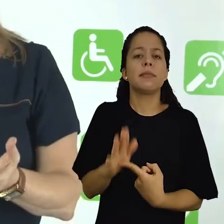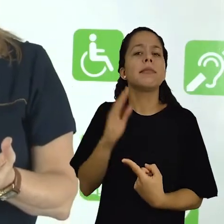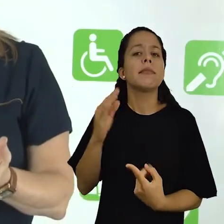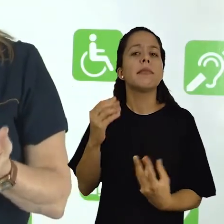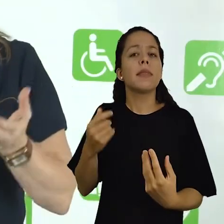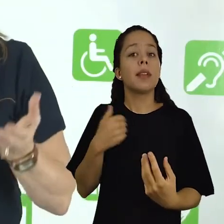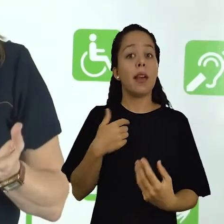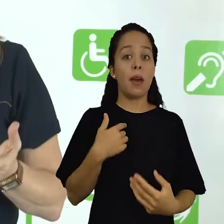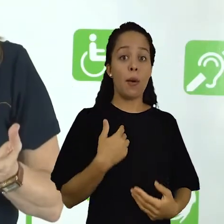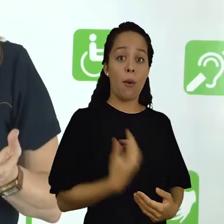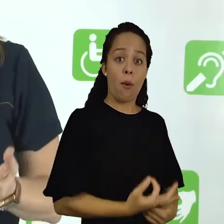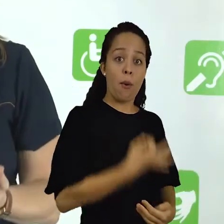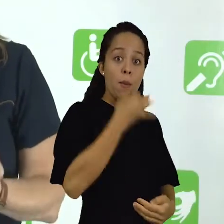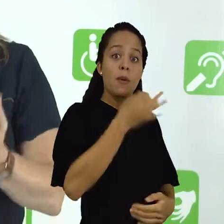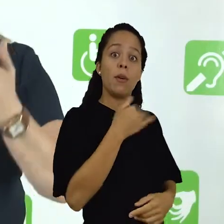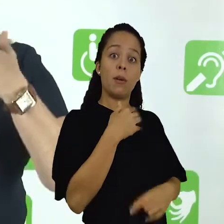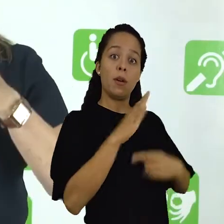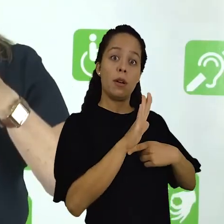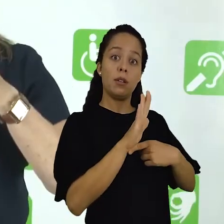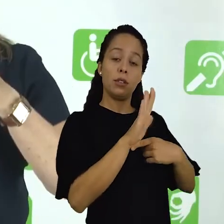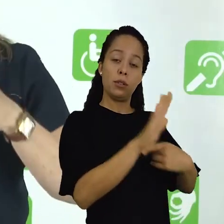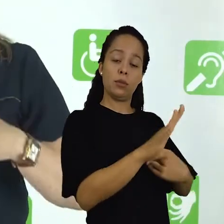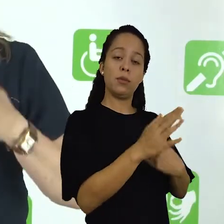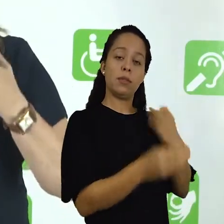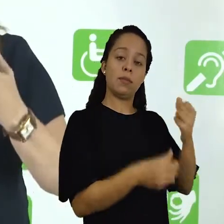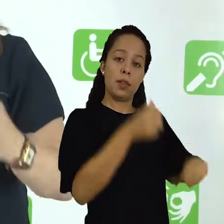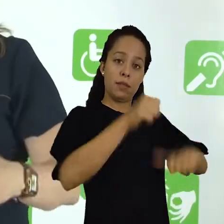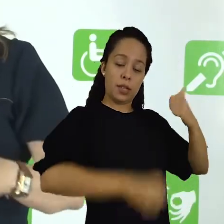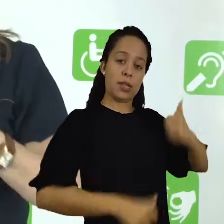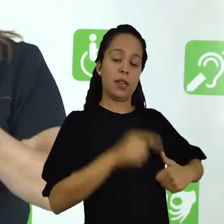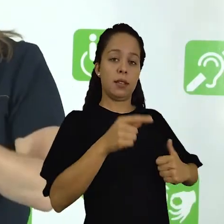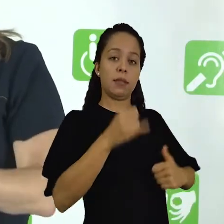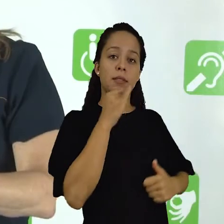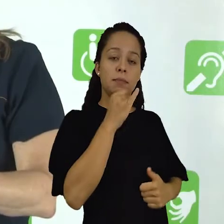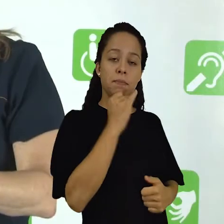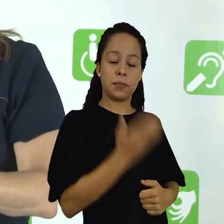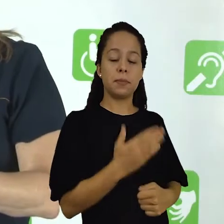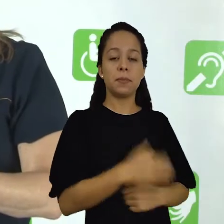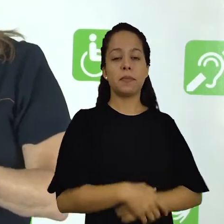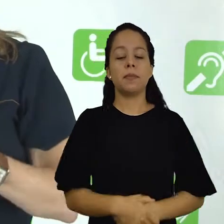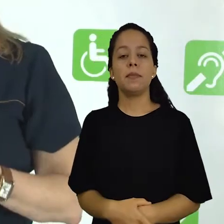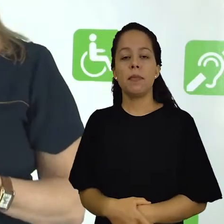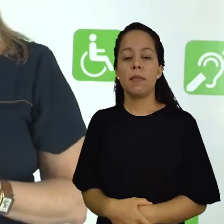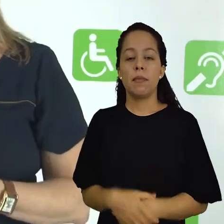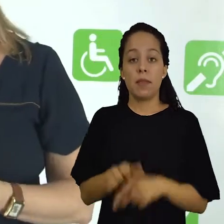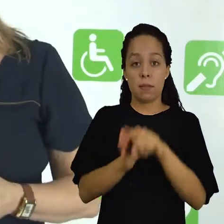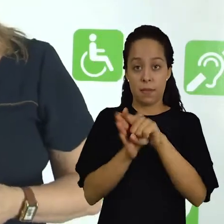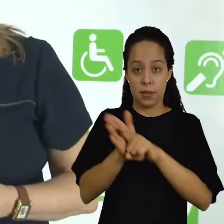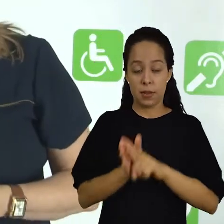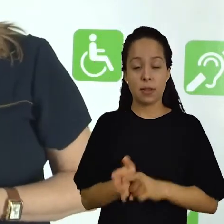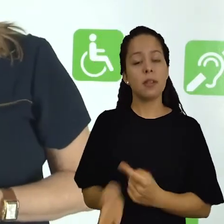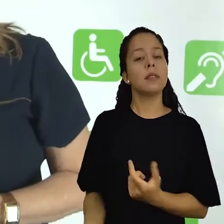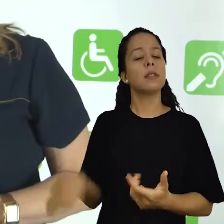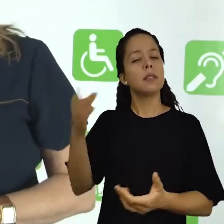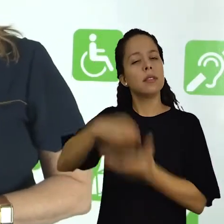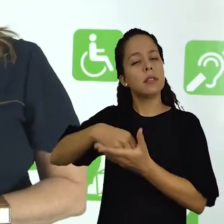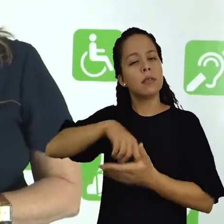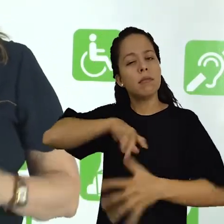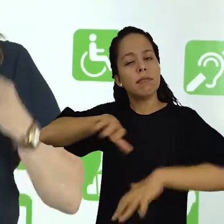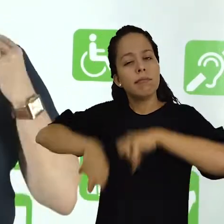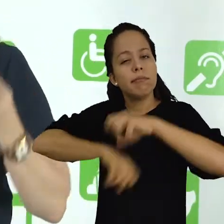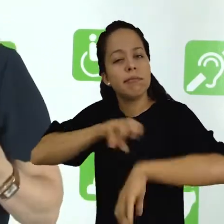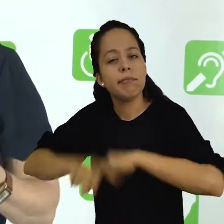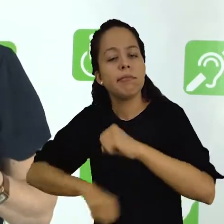apresentadas, de forma tal a dar a minha contribuição na análise desses fatos. A pesquisa, ela desperta na